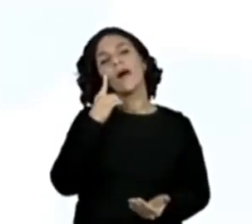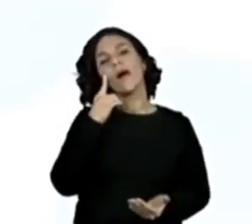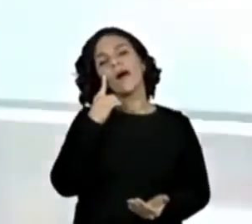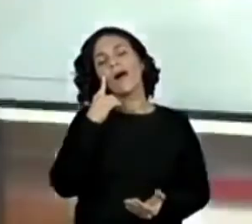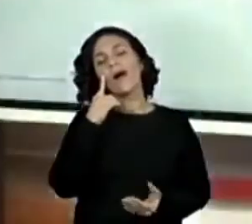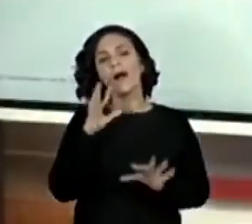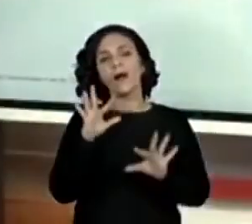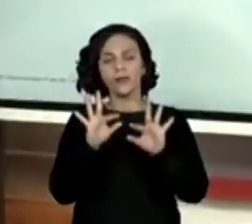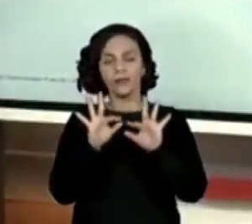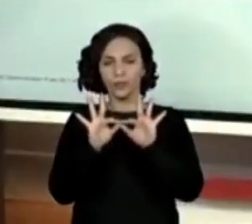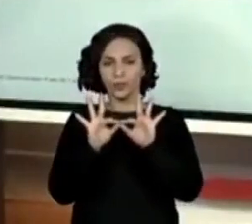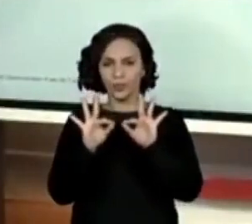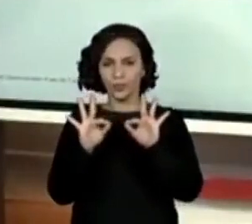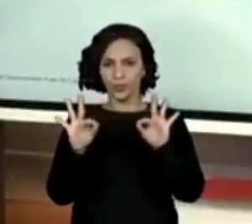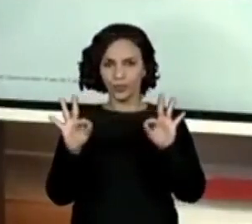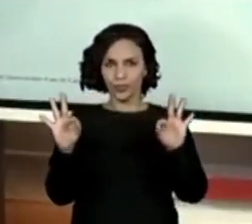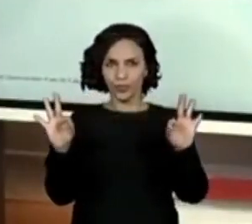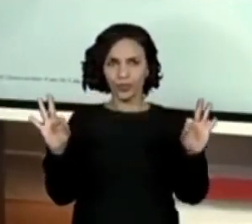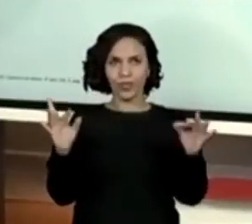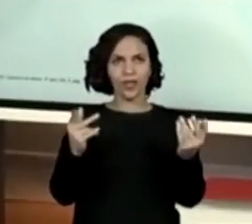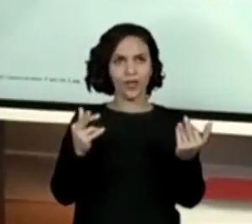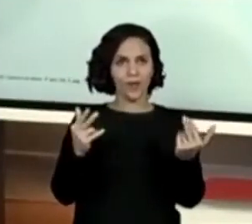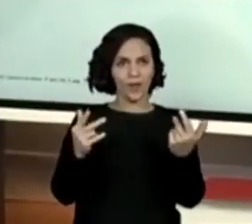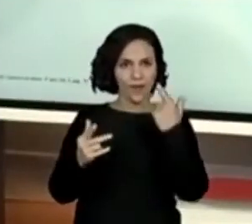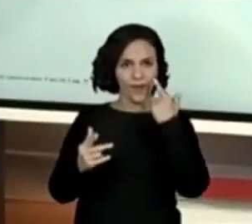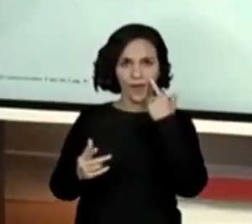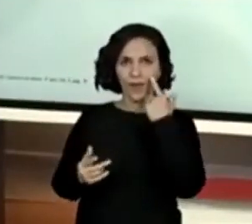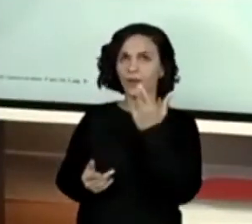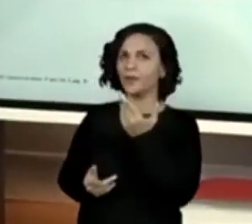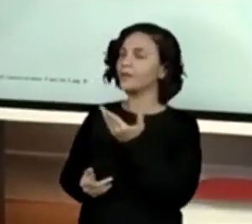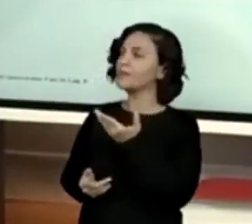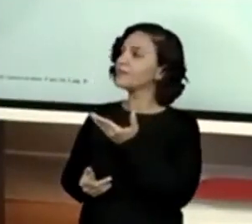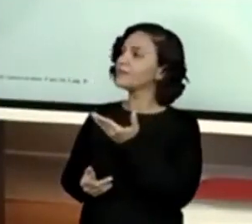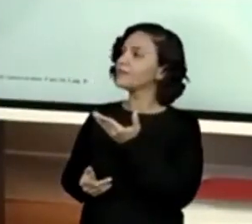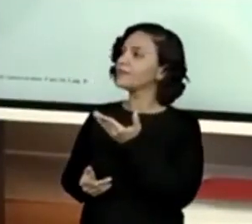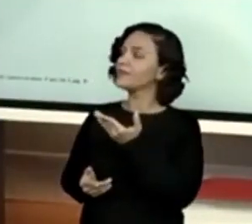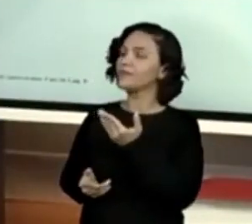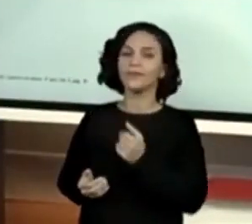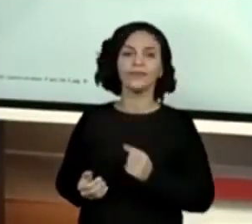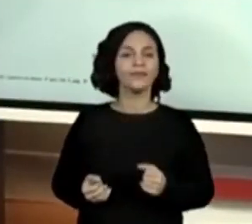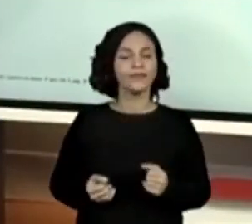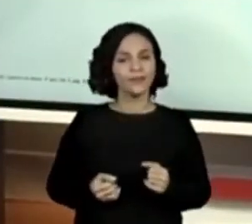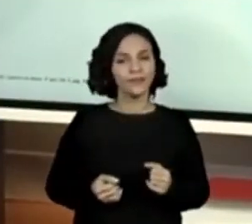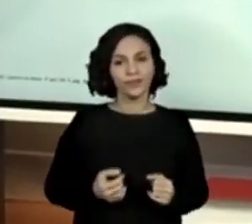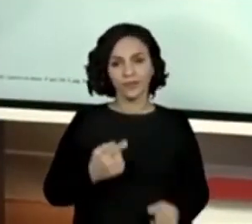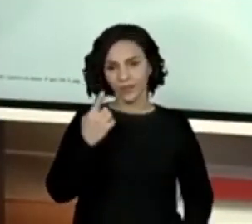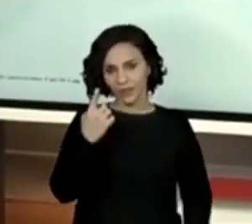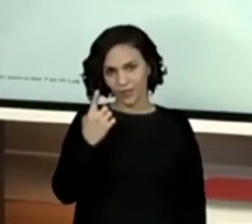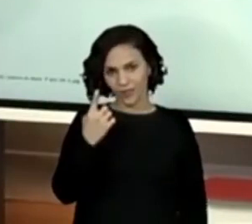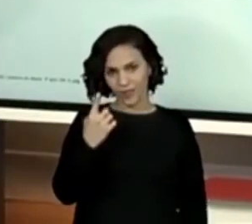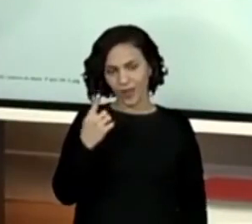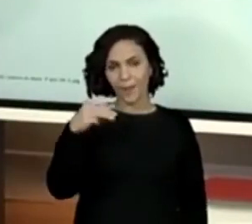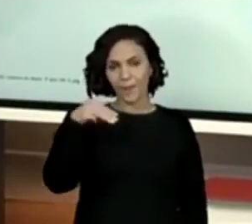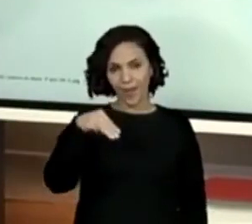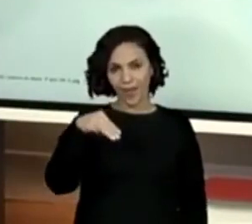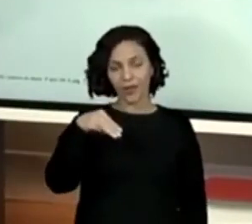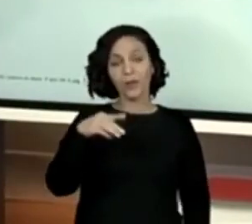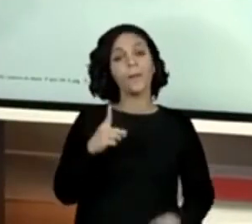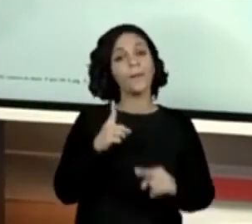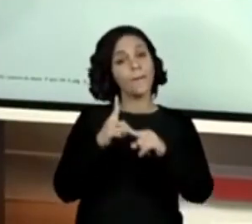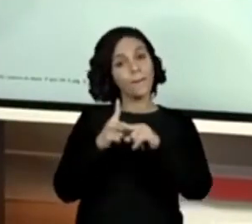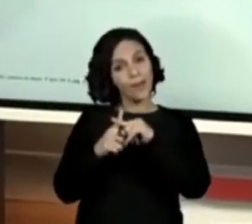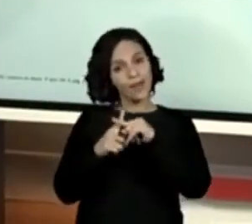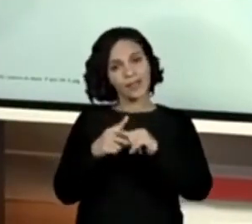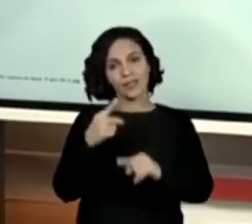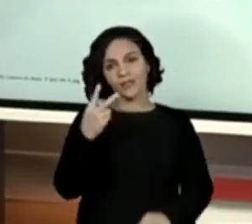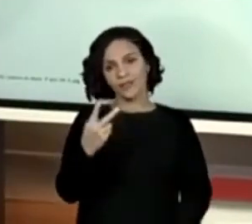mostrando, vou mostrar do meu lado aqui, tudo isso aqui, um metro mais vinte